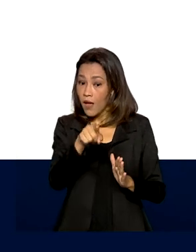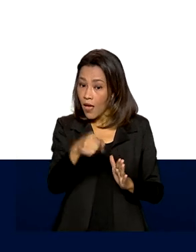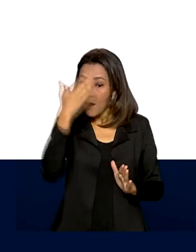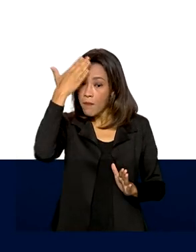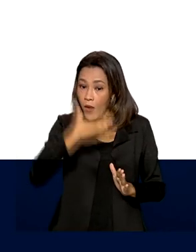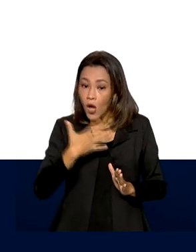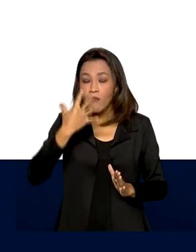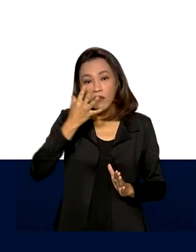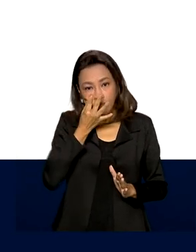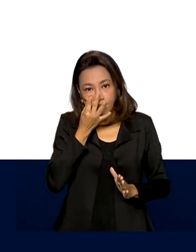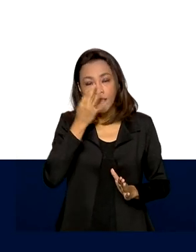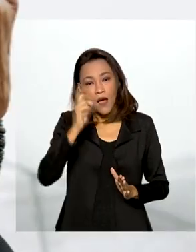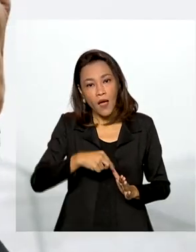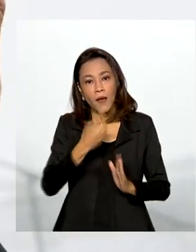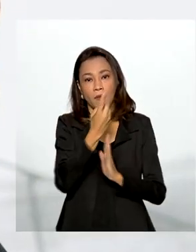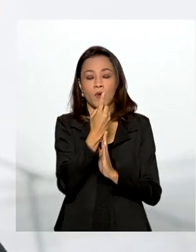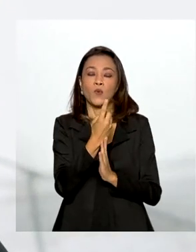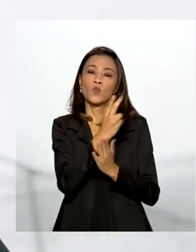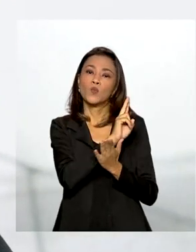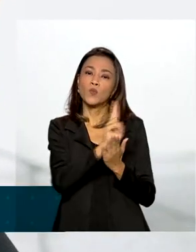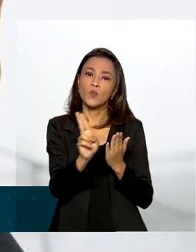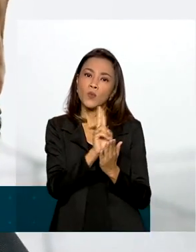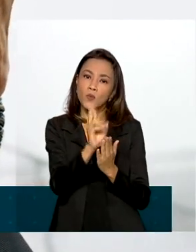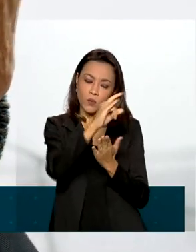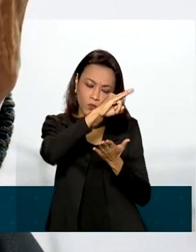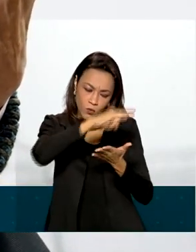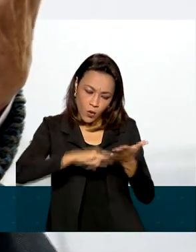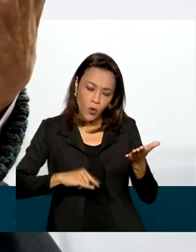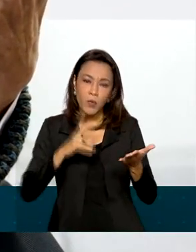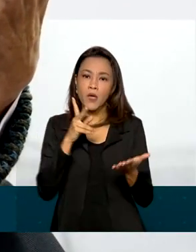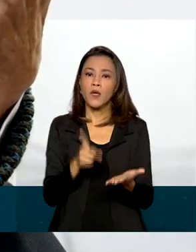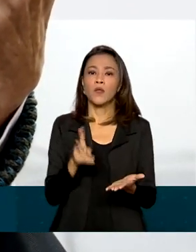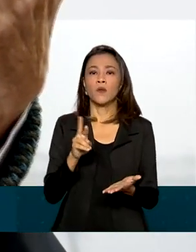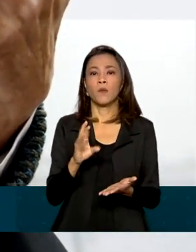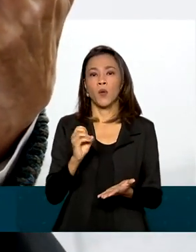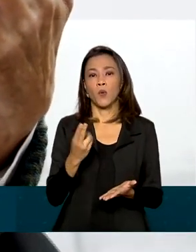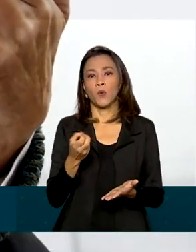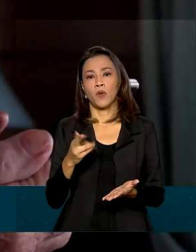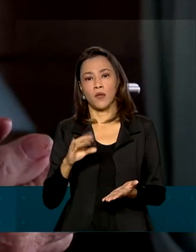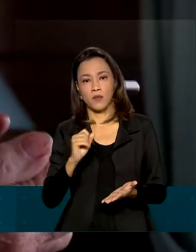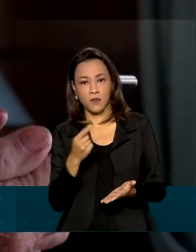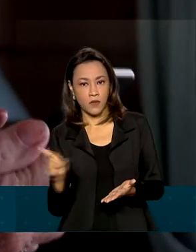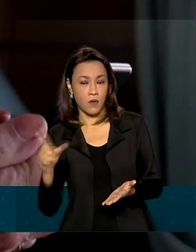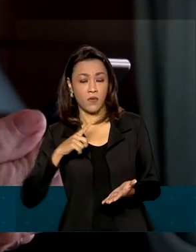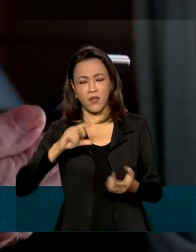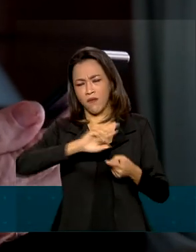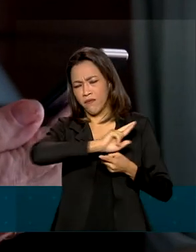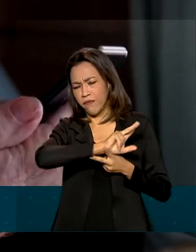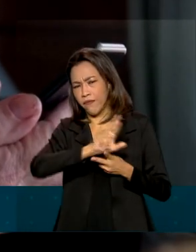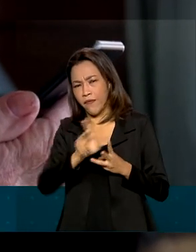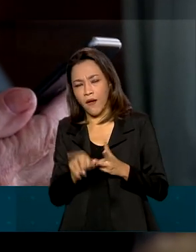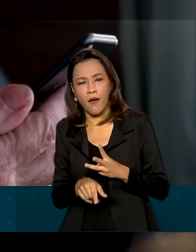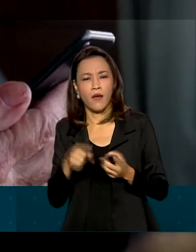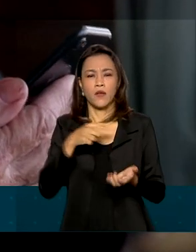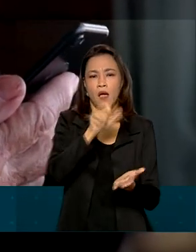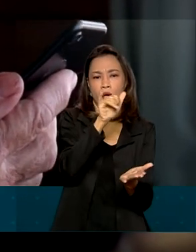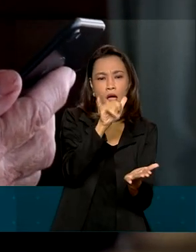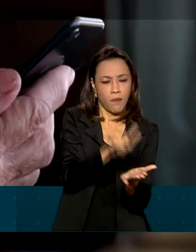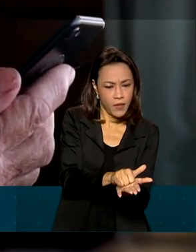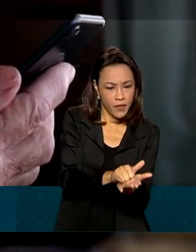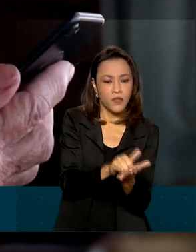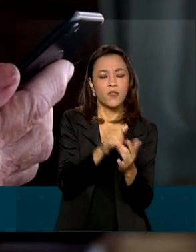prova de vida por procuração. Existem diversos canais para os beneficiários. O aplicativo do INSS